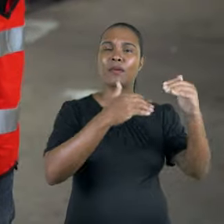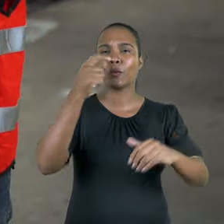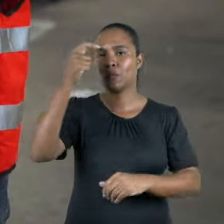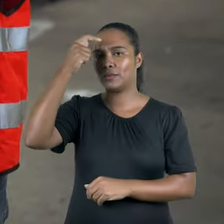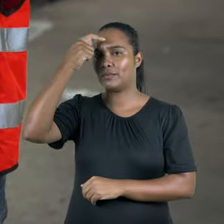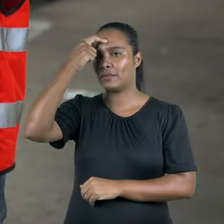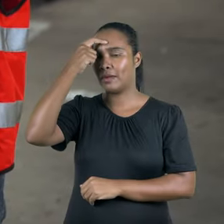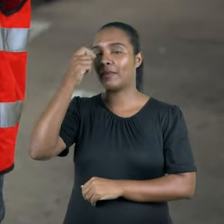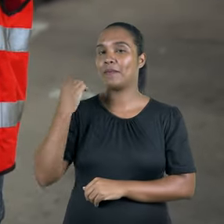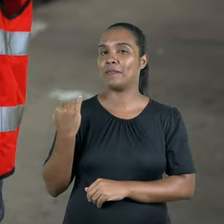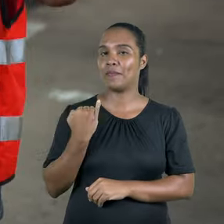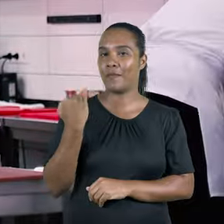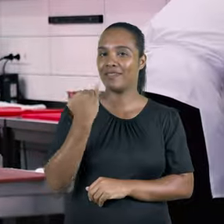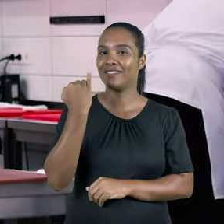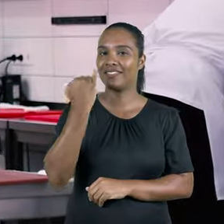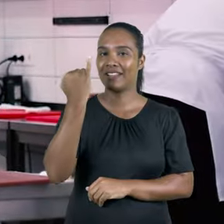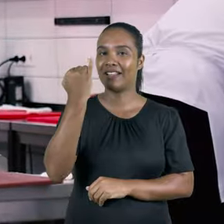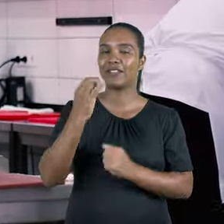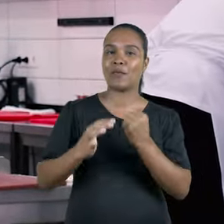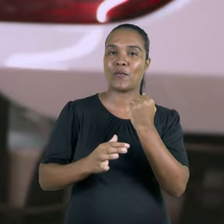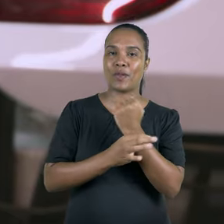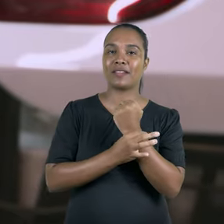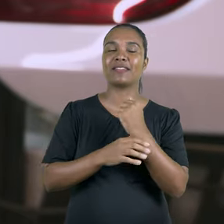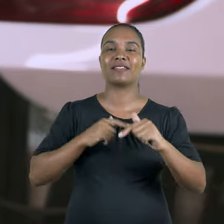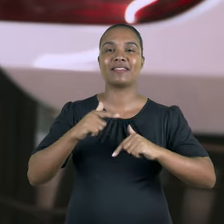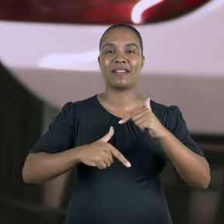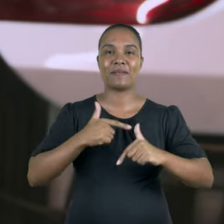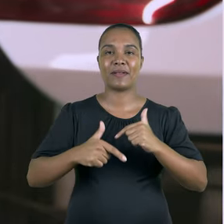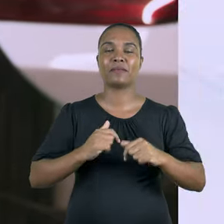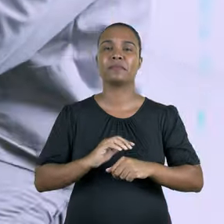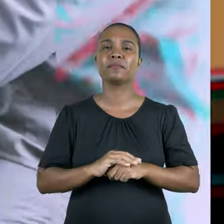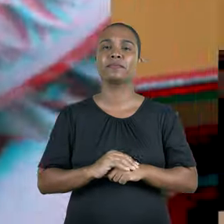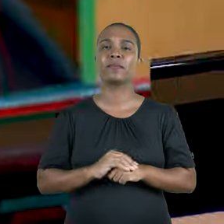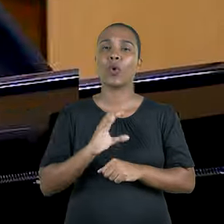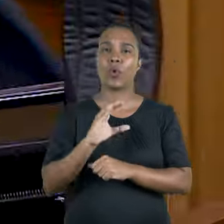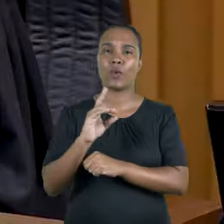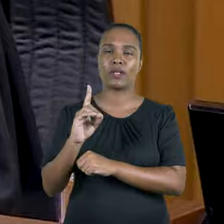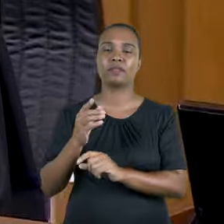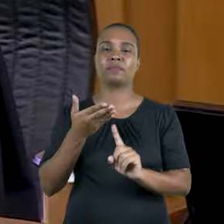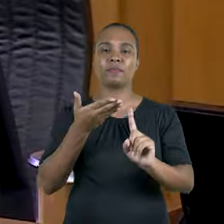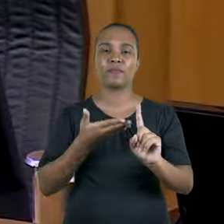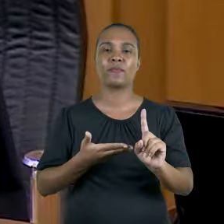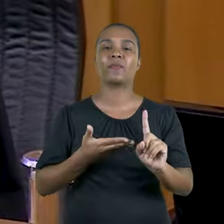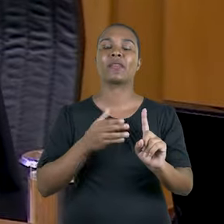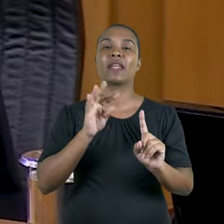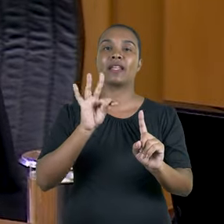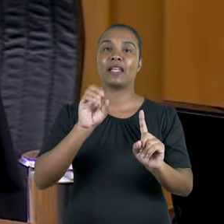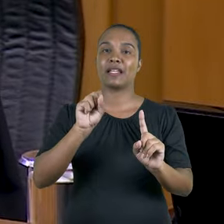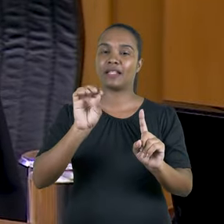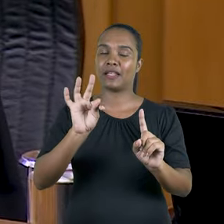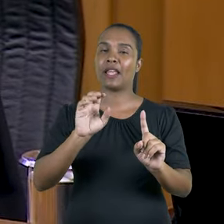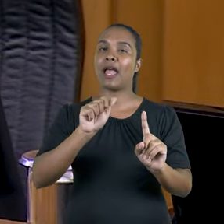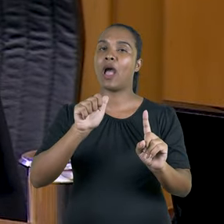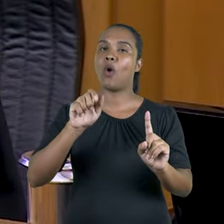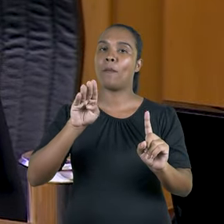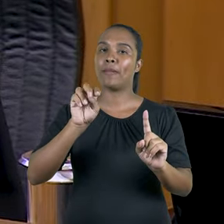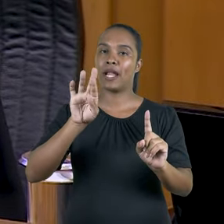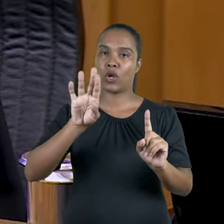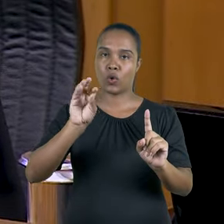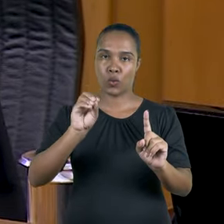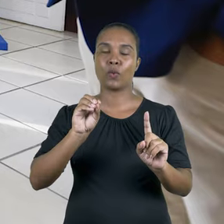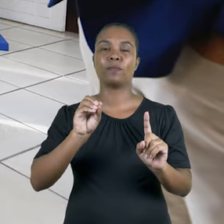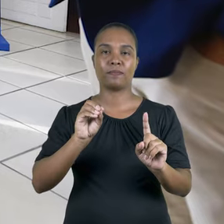conscientização a respeito da importância da segurança do trabalho. Sob a coordenação do ministro do TST, Alberto